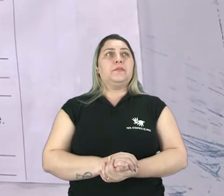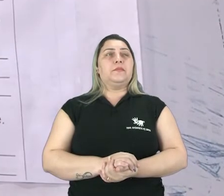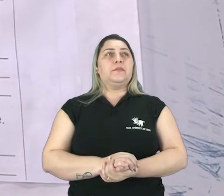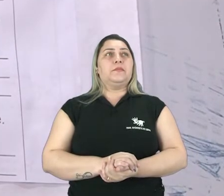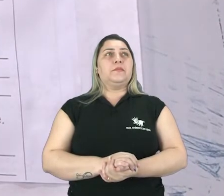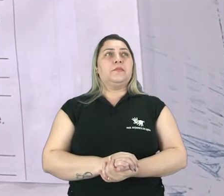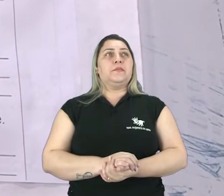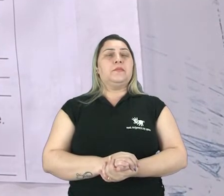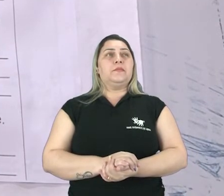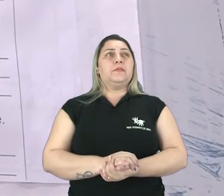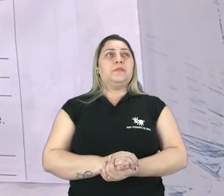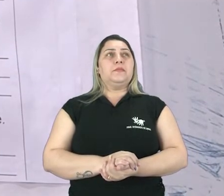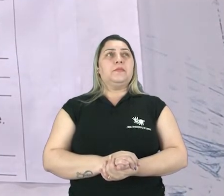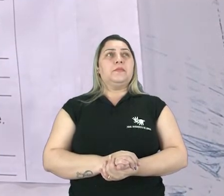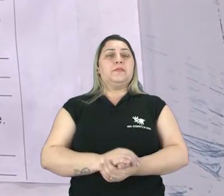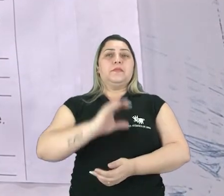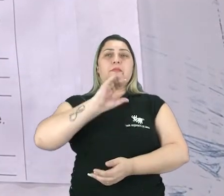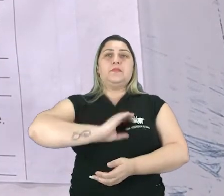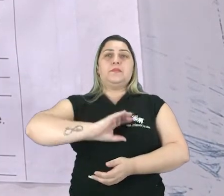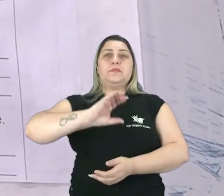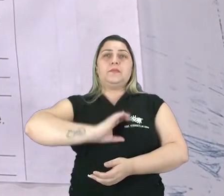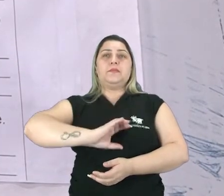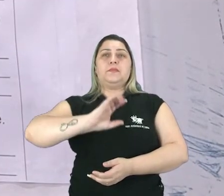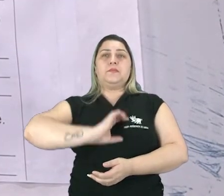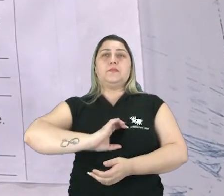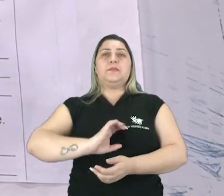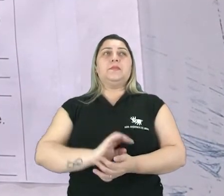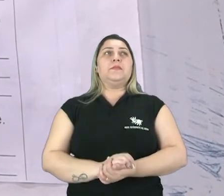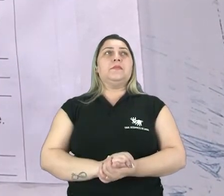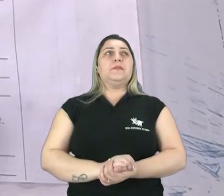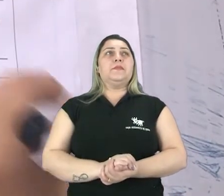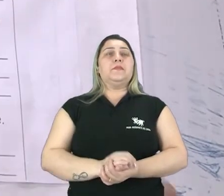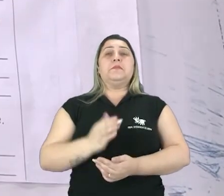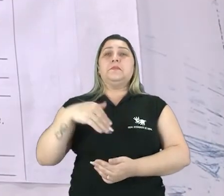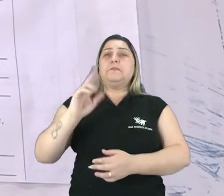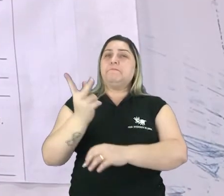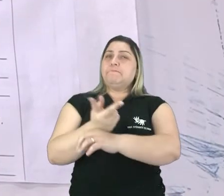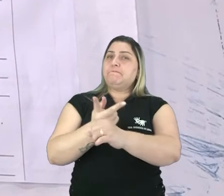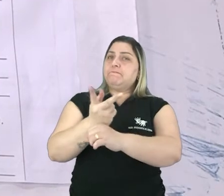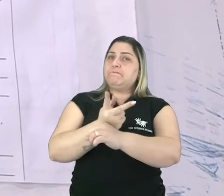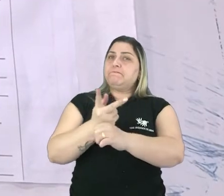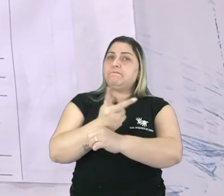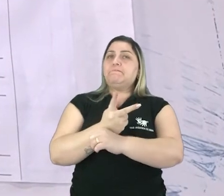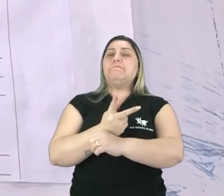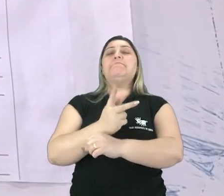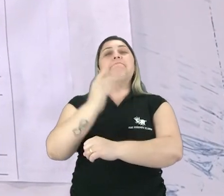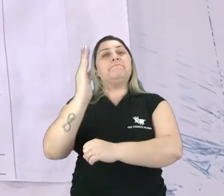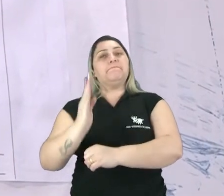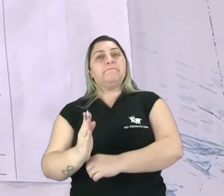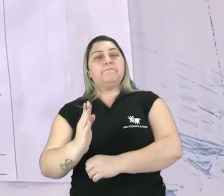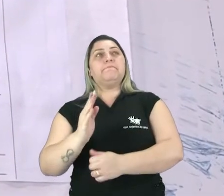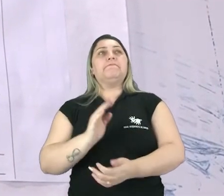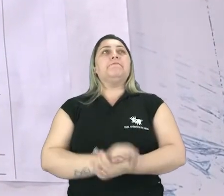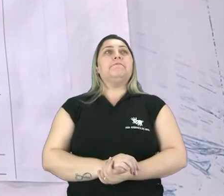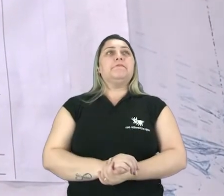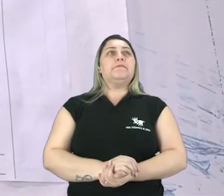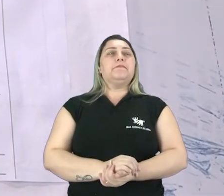Tem também Canadá. Que são os mais procurados. Por brasileiros ó.